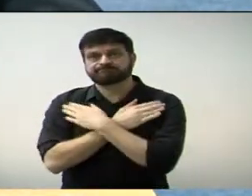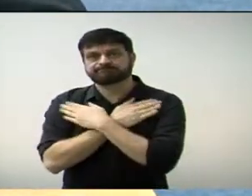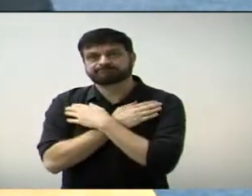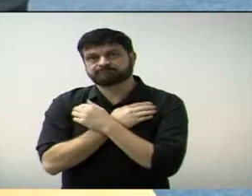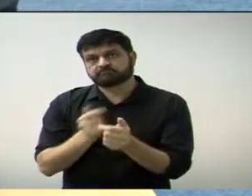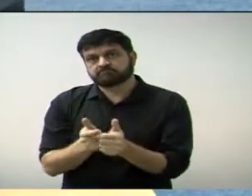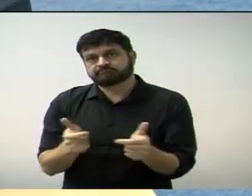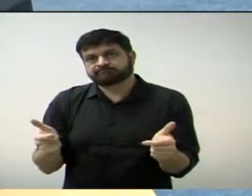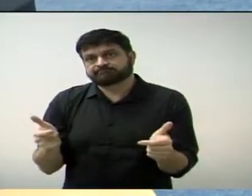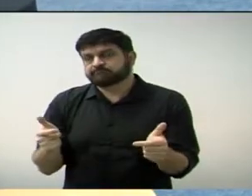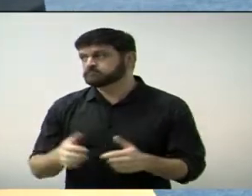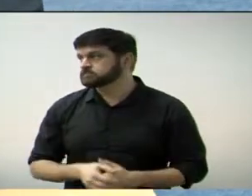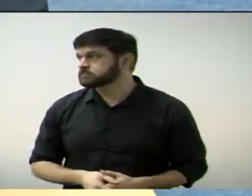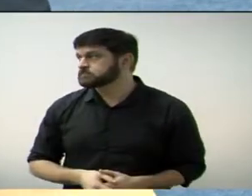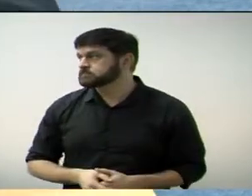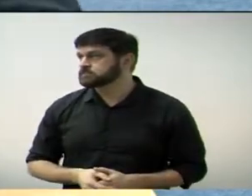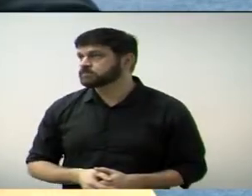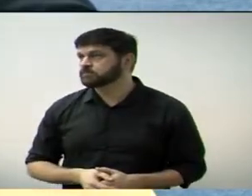município.